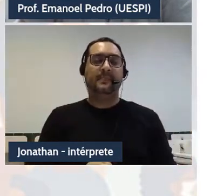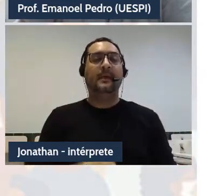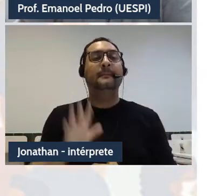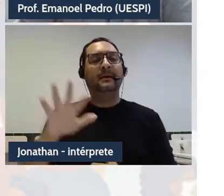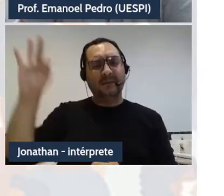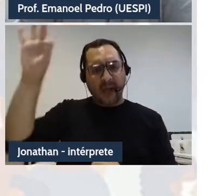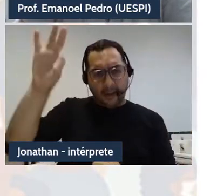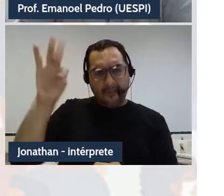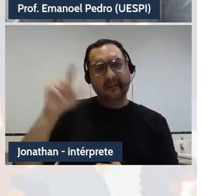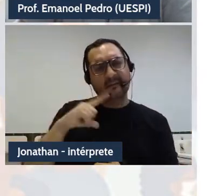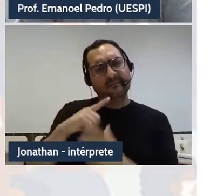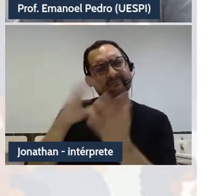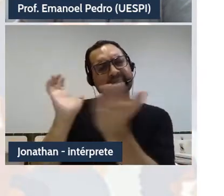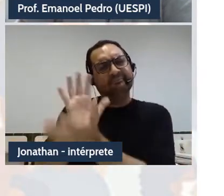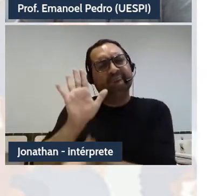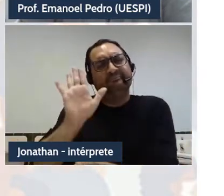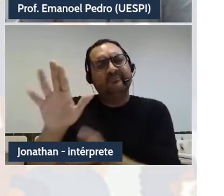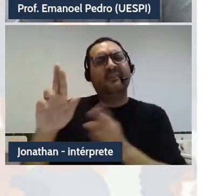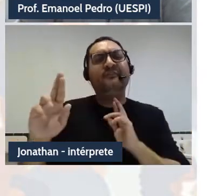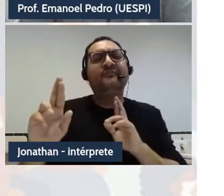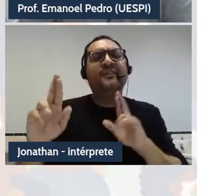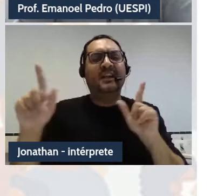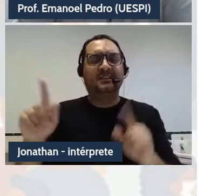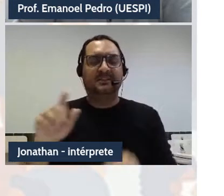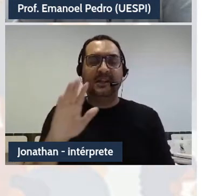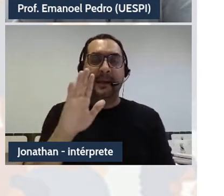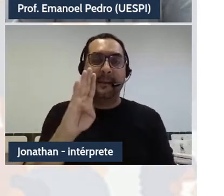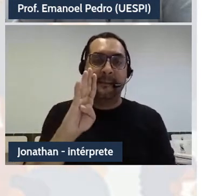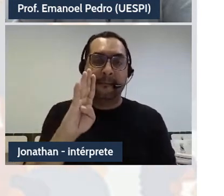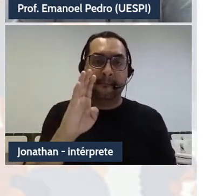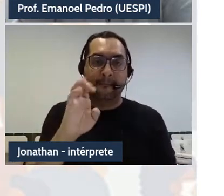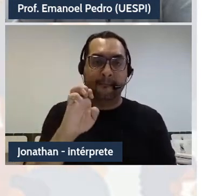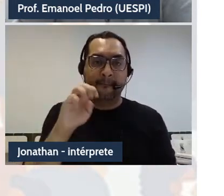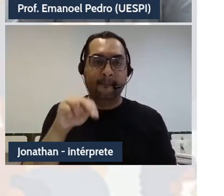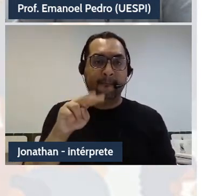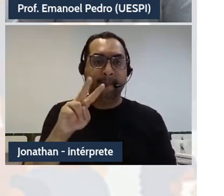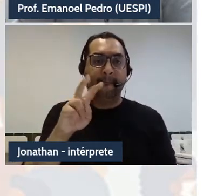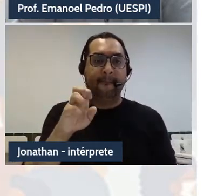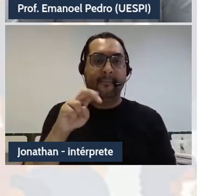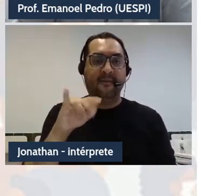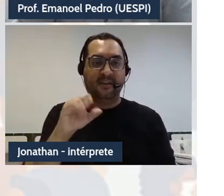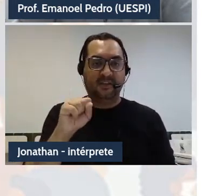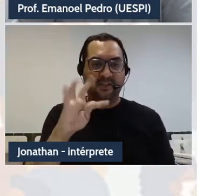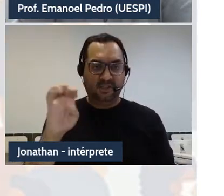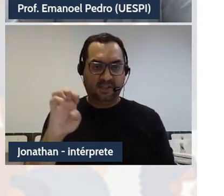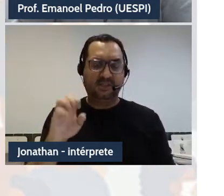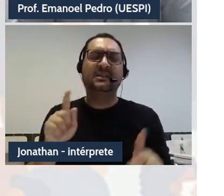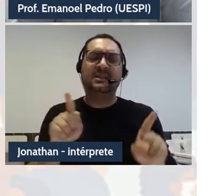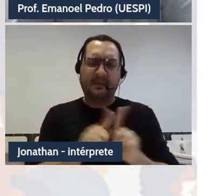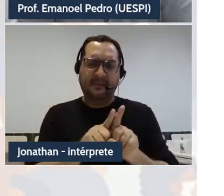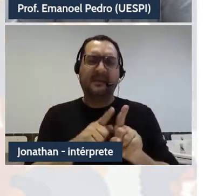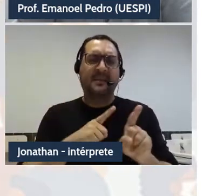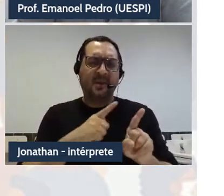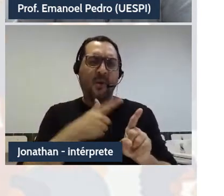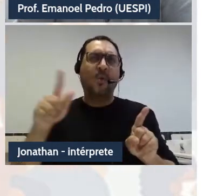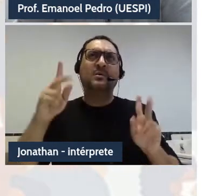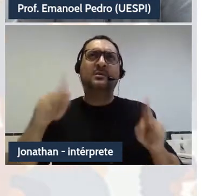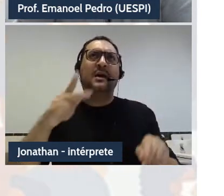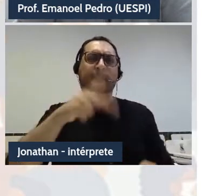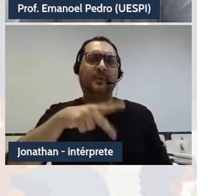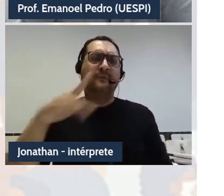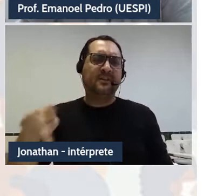Ora, assim como o Banveniste, a professora Diana Pessoa de Barros, professora semioticista da USP,